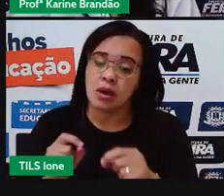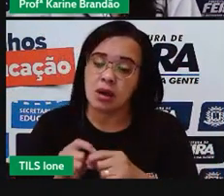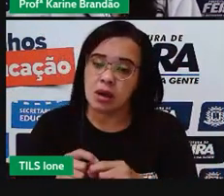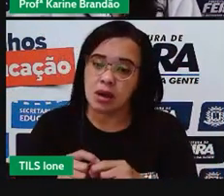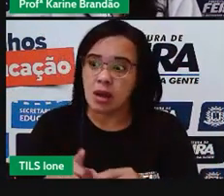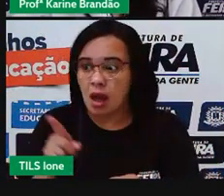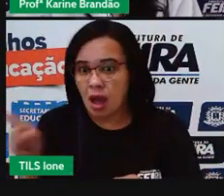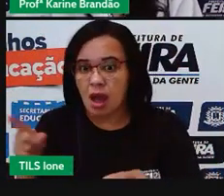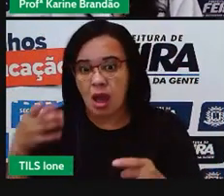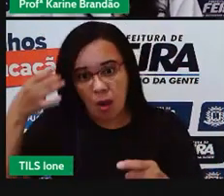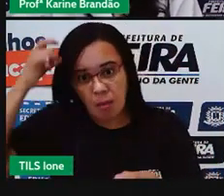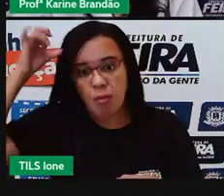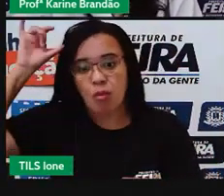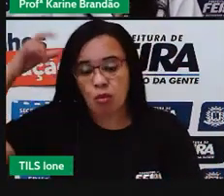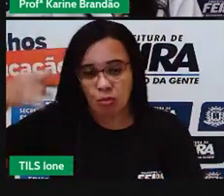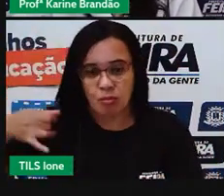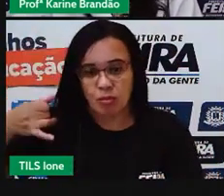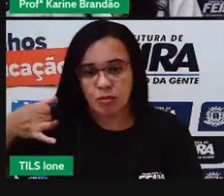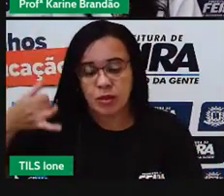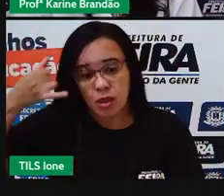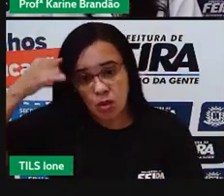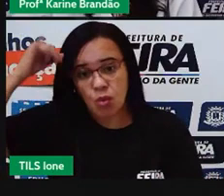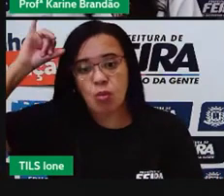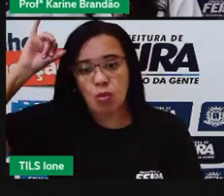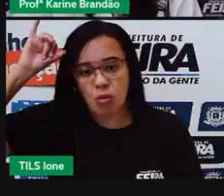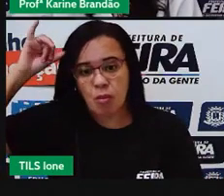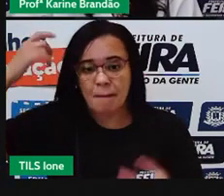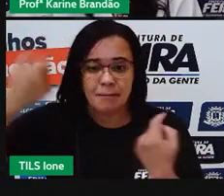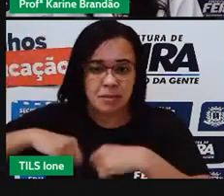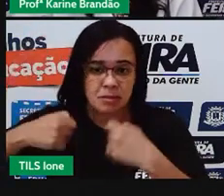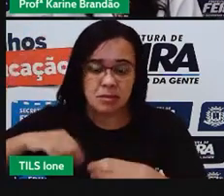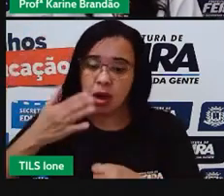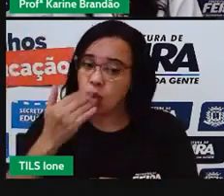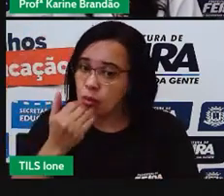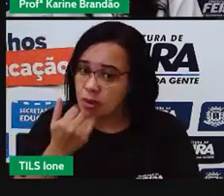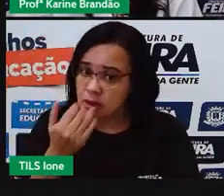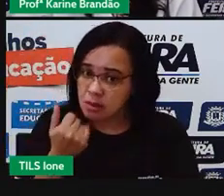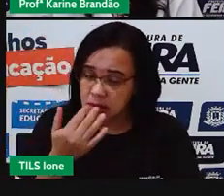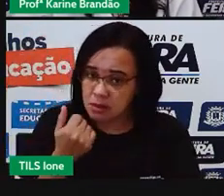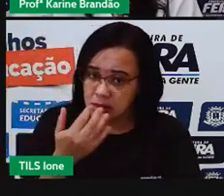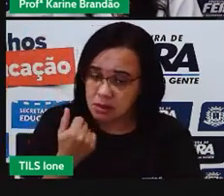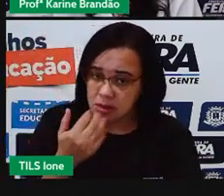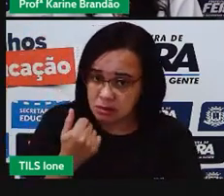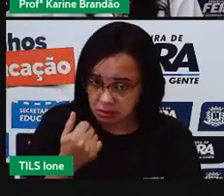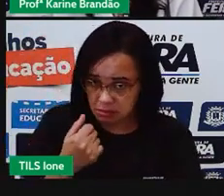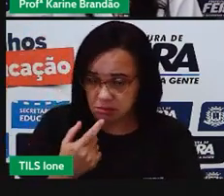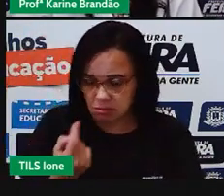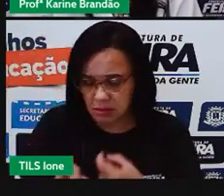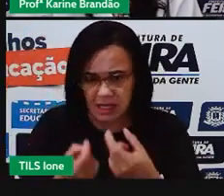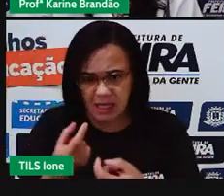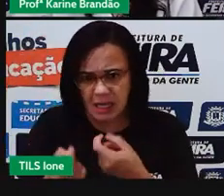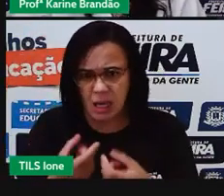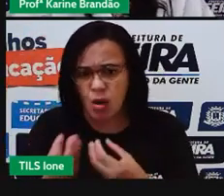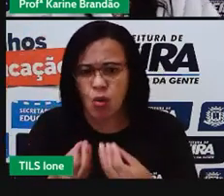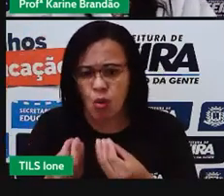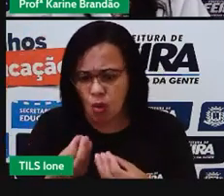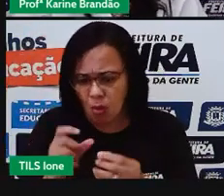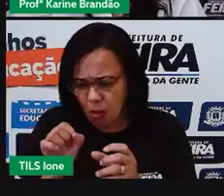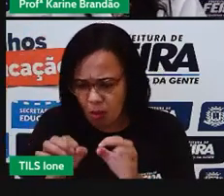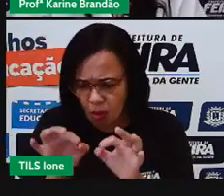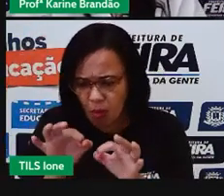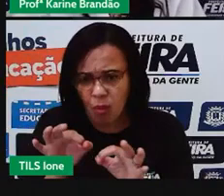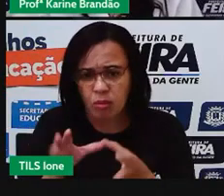comer, né? E quantos quilos, né, de grãos vão ser